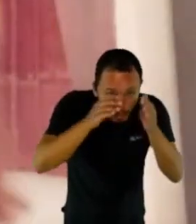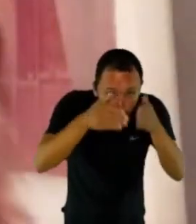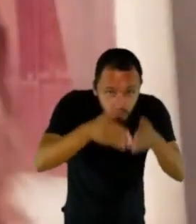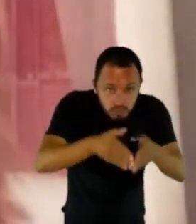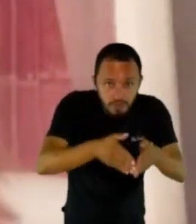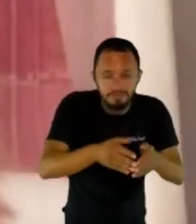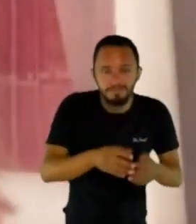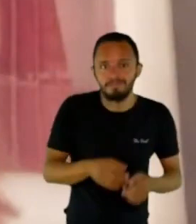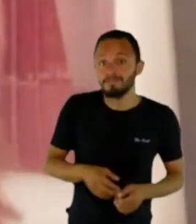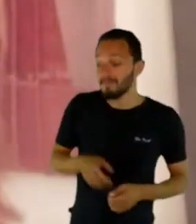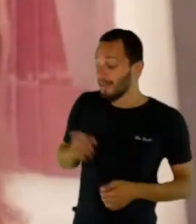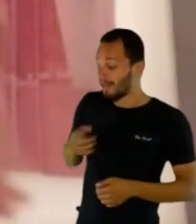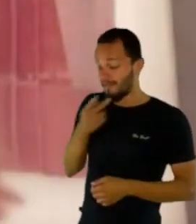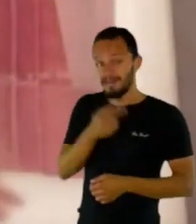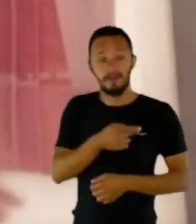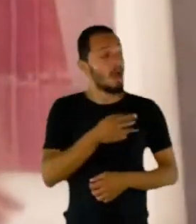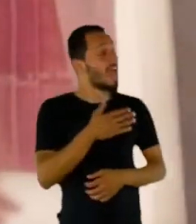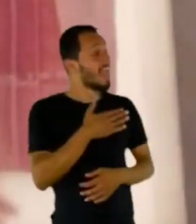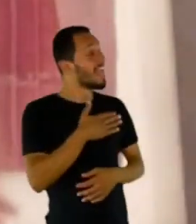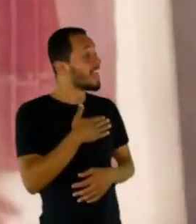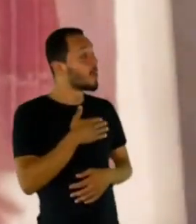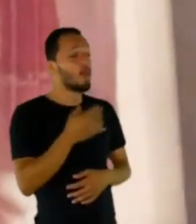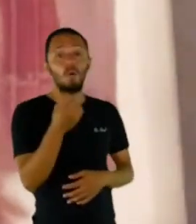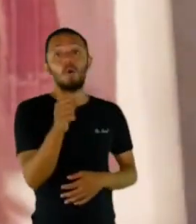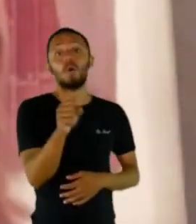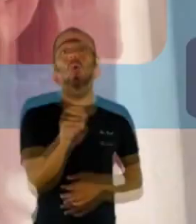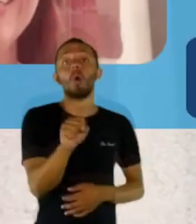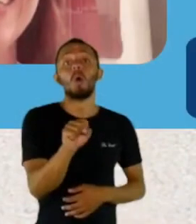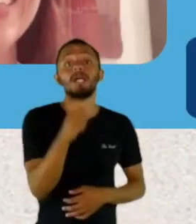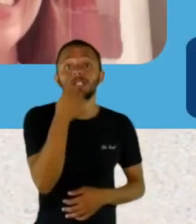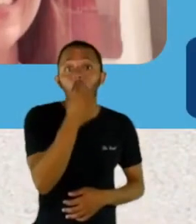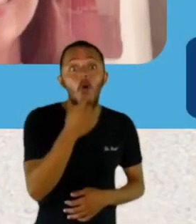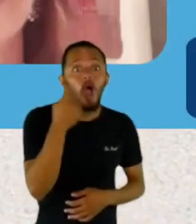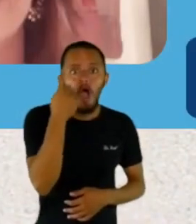Mas como é que você consegue? Eu não tenho marido. Eu posso ficar escrevendo.